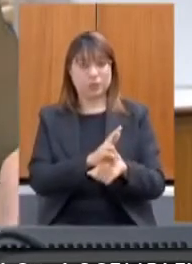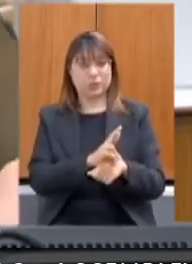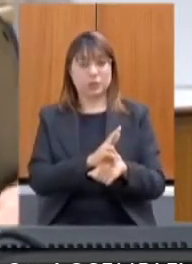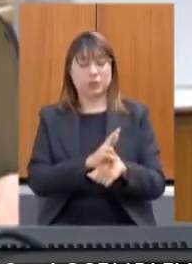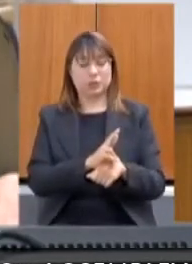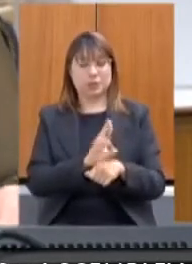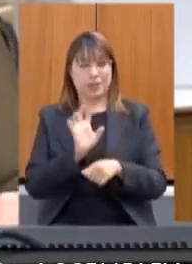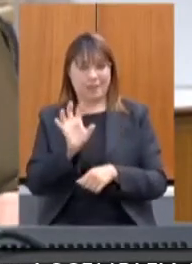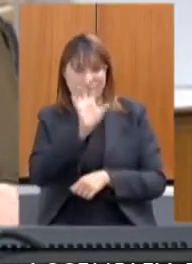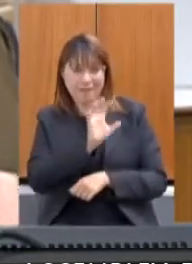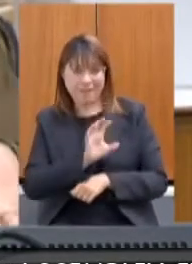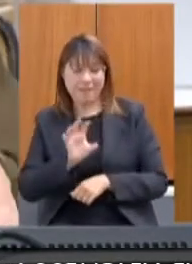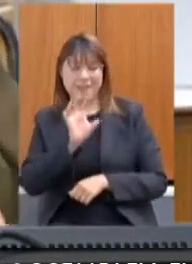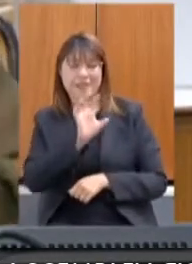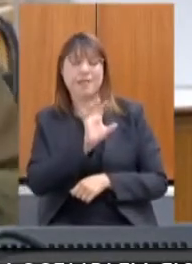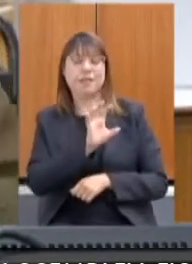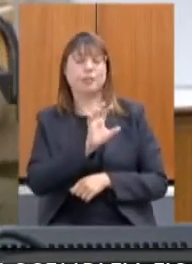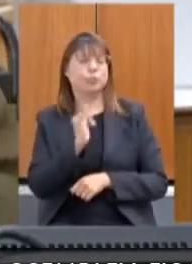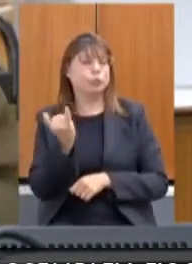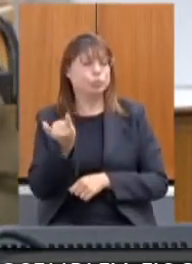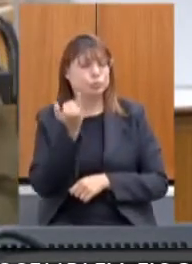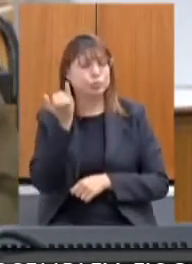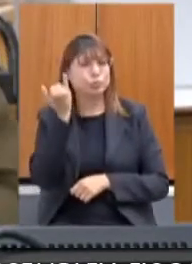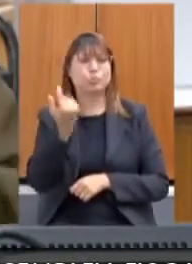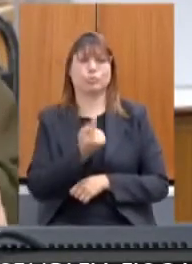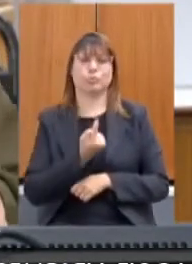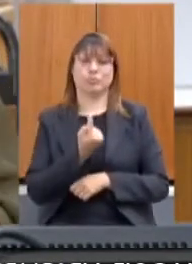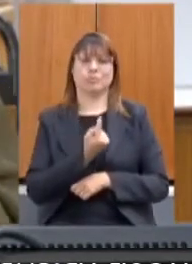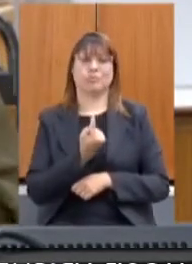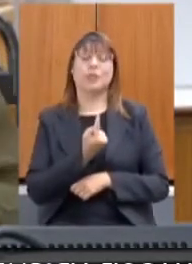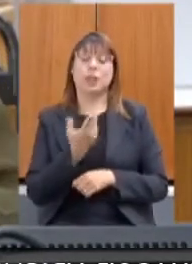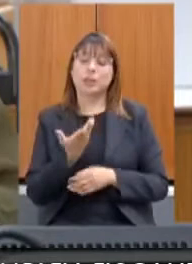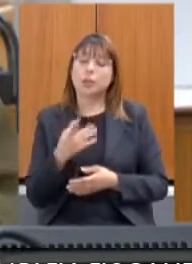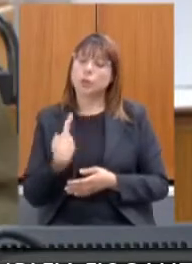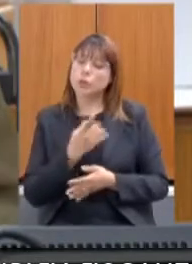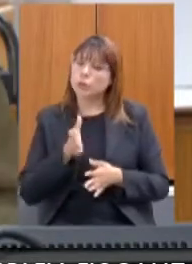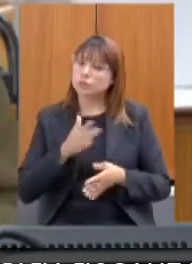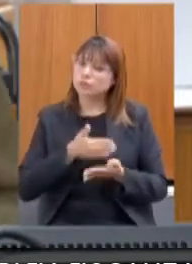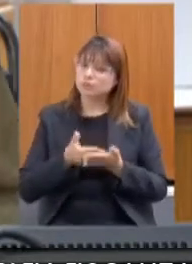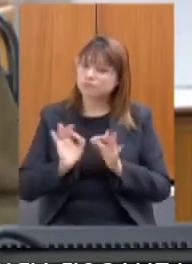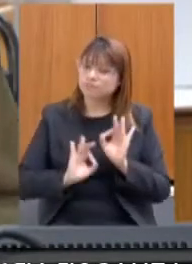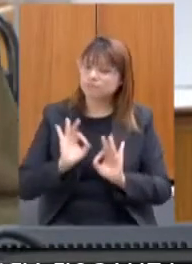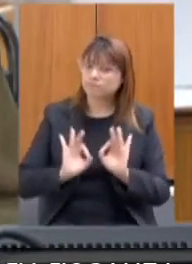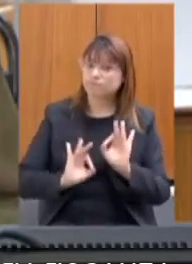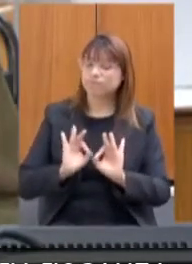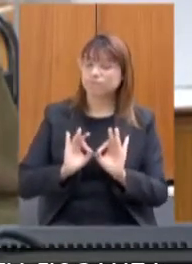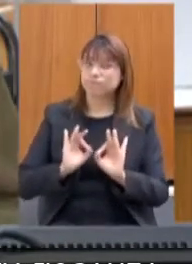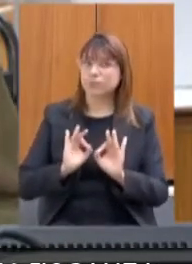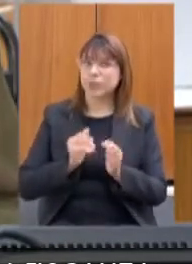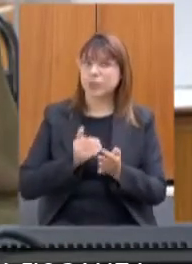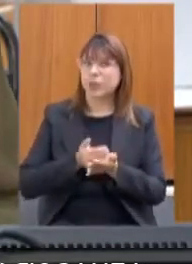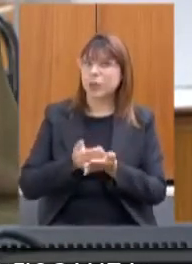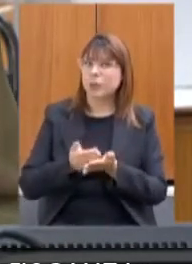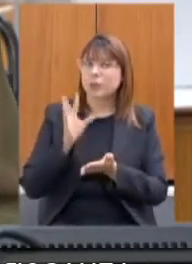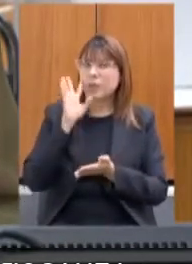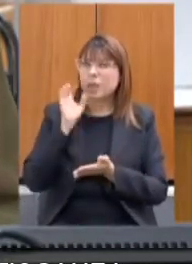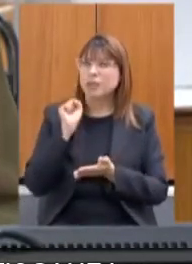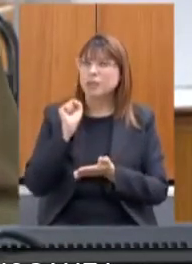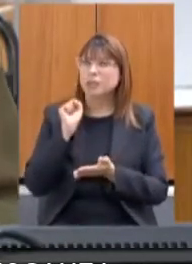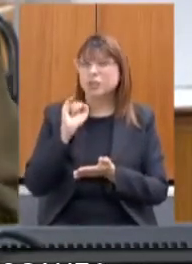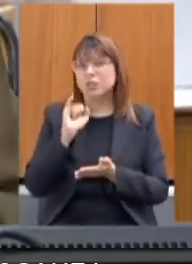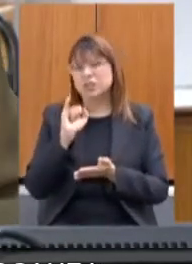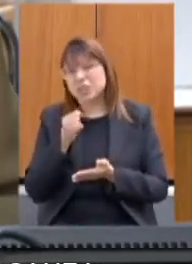naquela região é essencial para nós. Então, isso já está sendo construído e agora, no início, acho que é